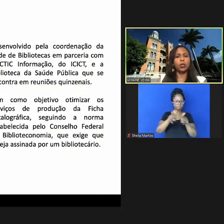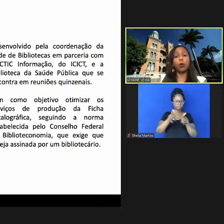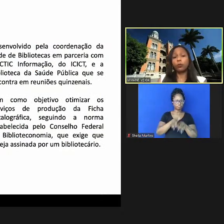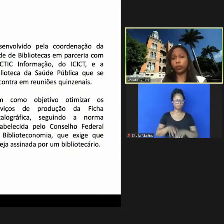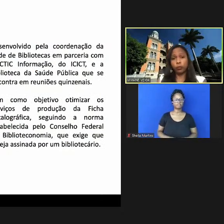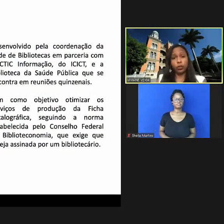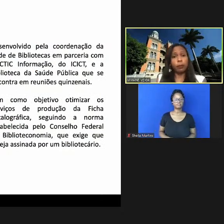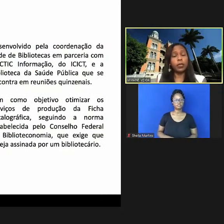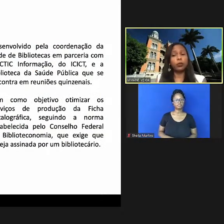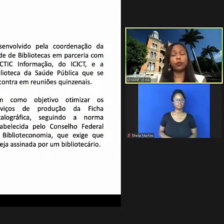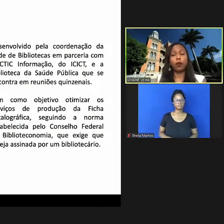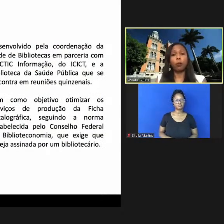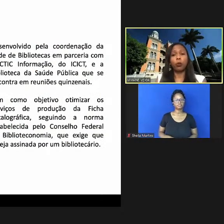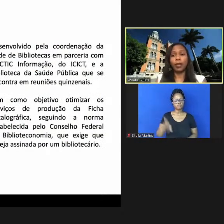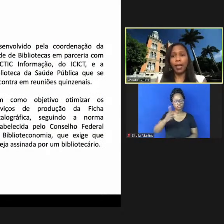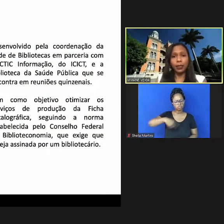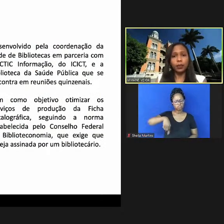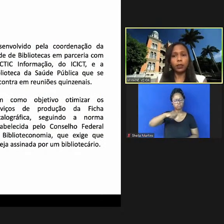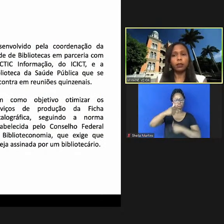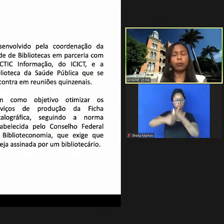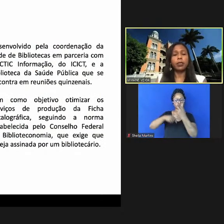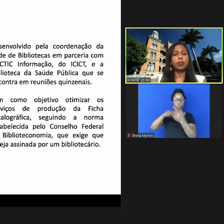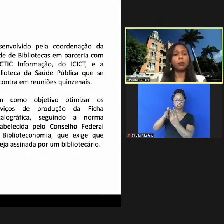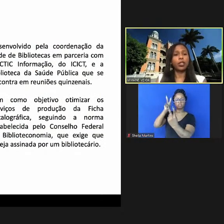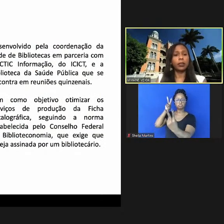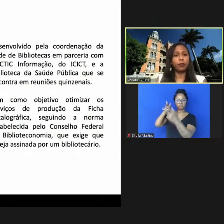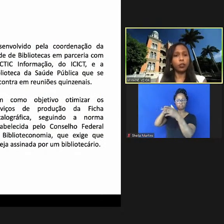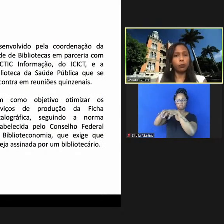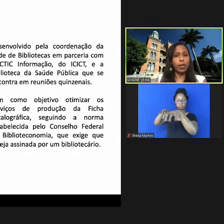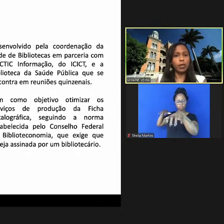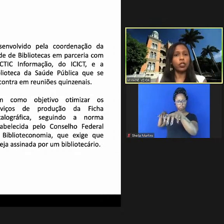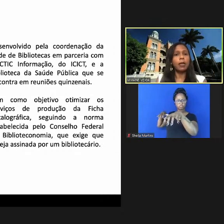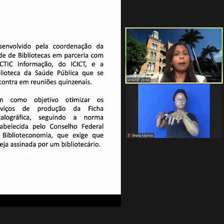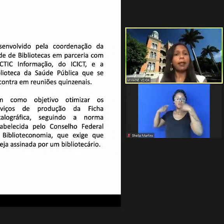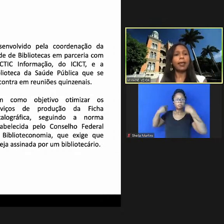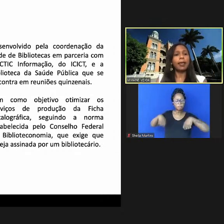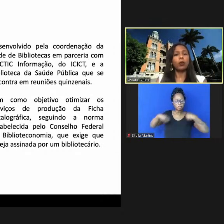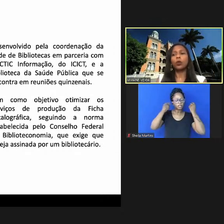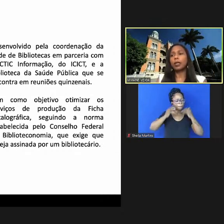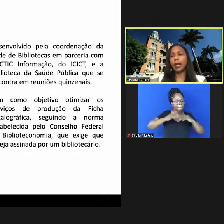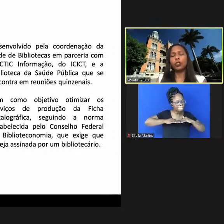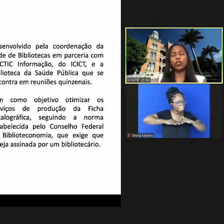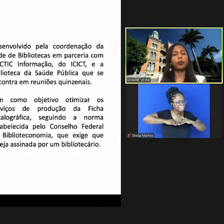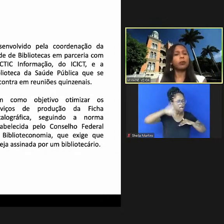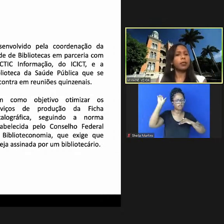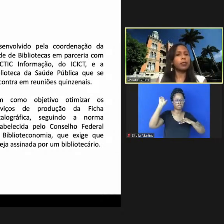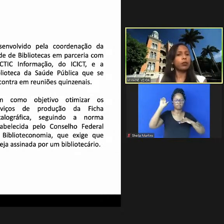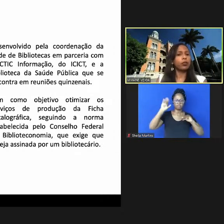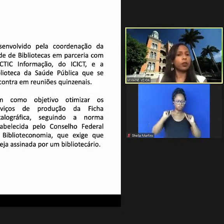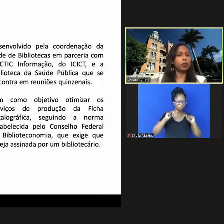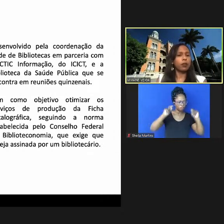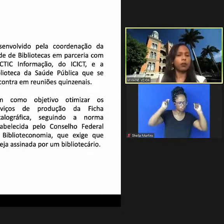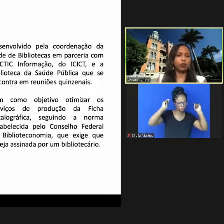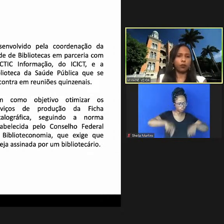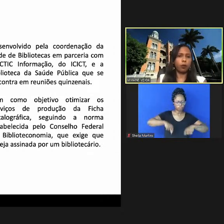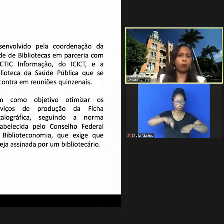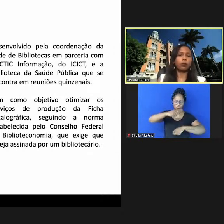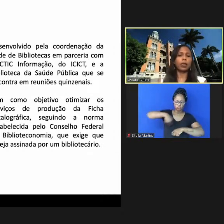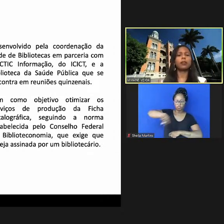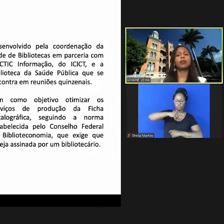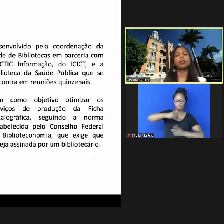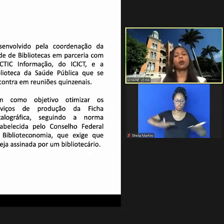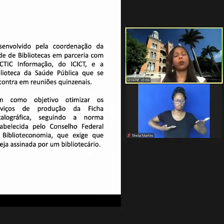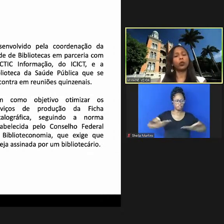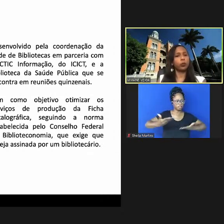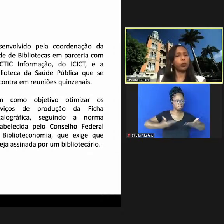como estamos trabalhando de forma online precisamos cada vez mais colocar disponibilizar os nossos serviços de forma